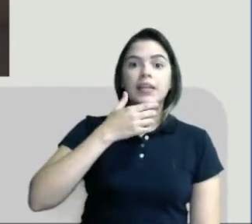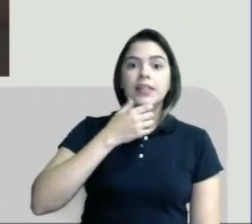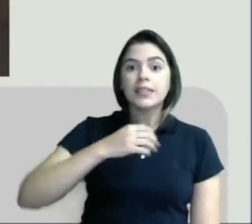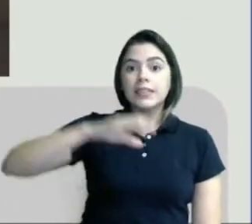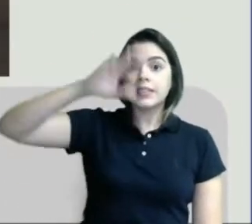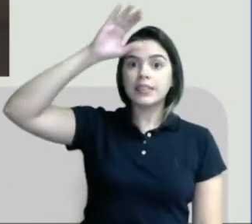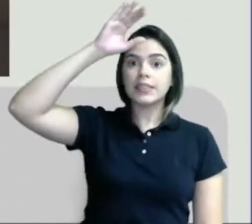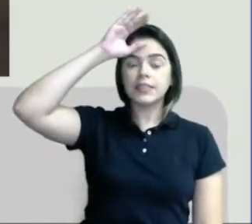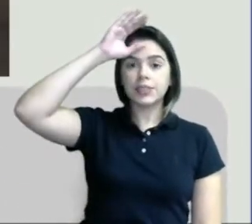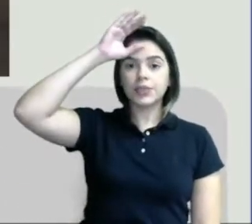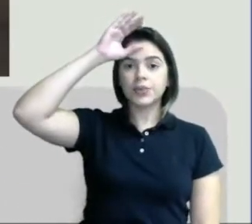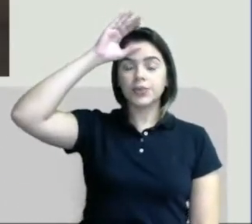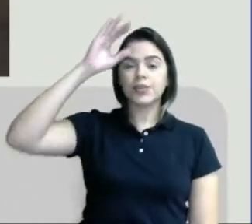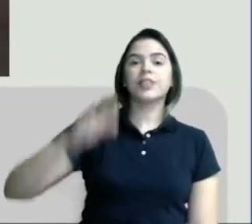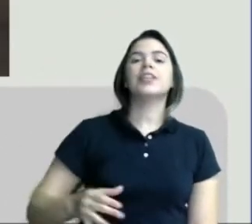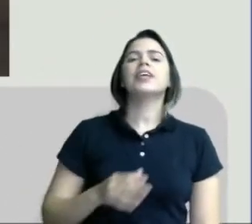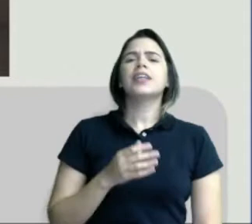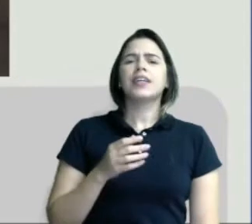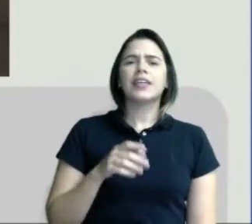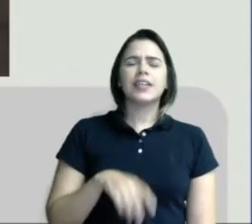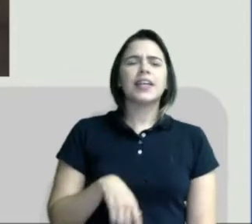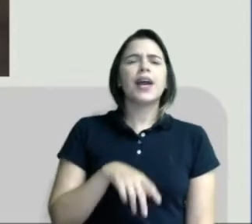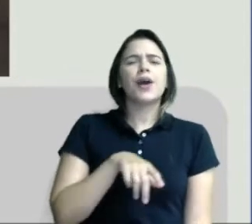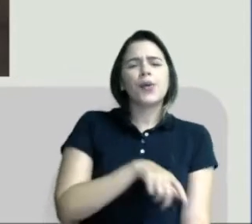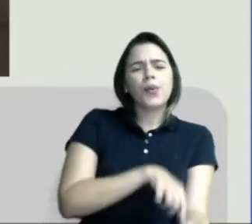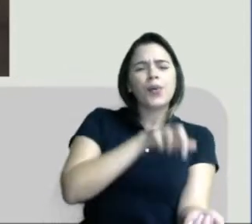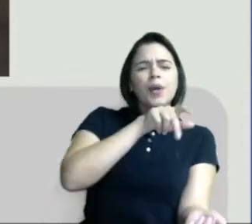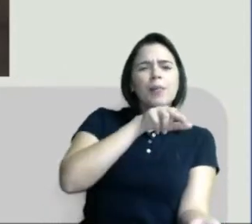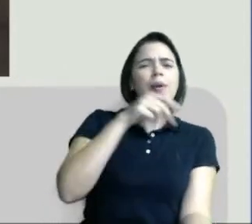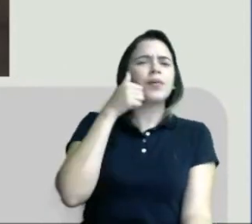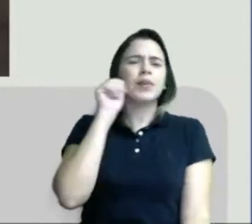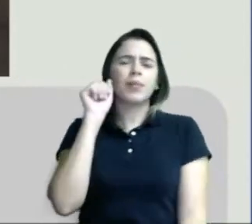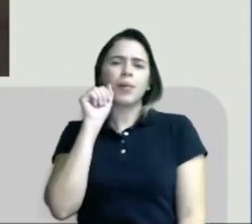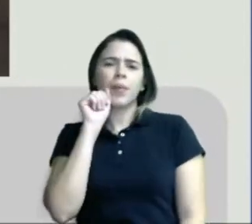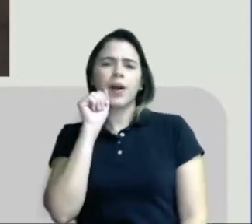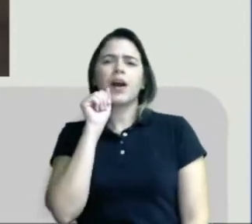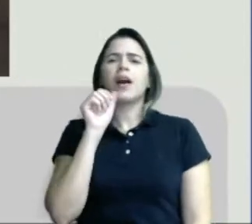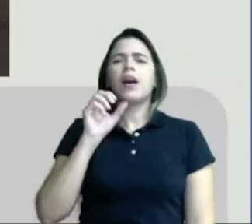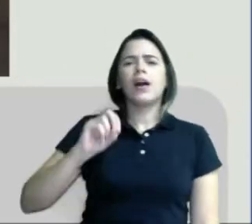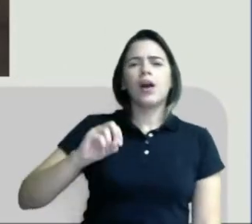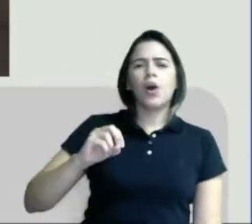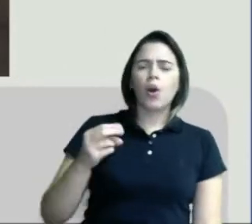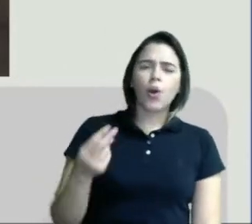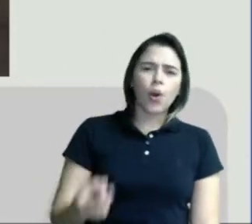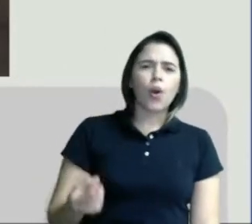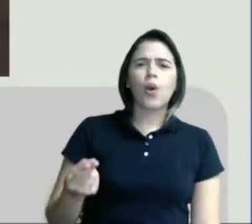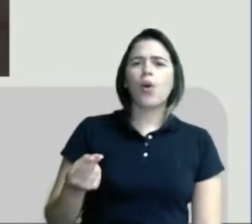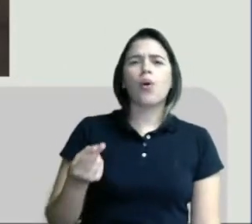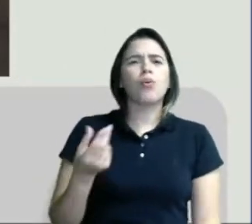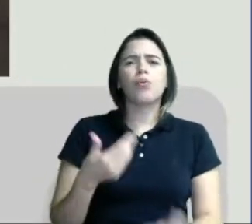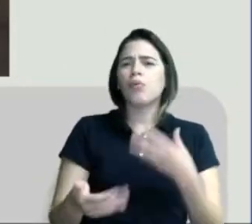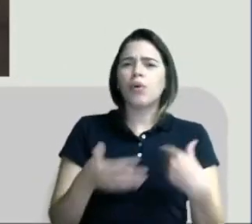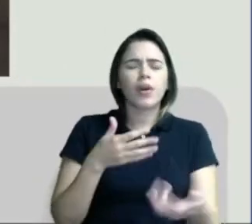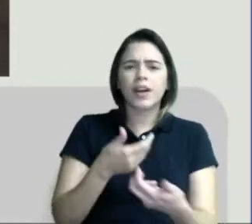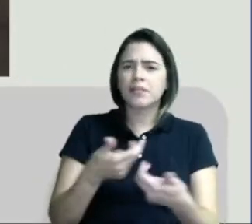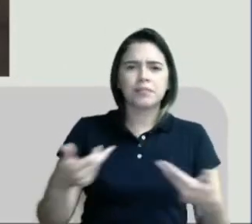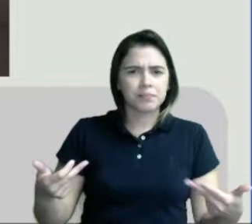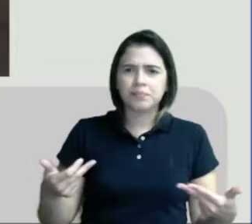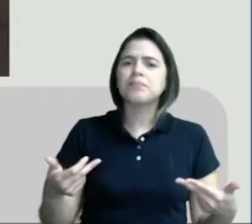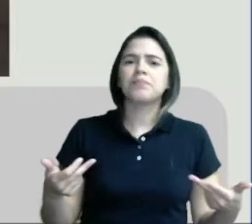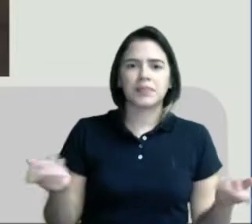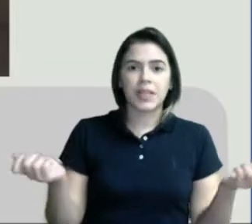que é aquele irmão da mamãe ou sobrinho. Seja lá o que for, mora lá,